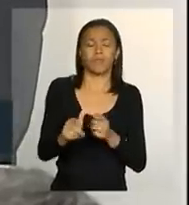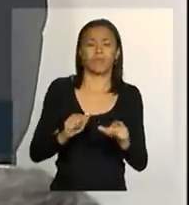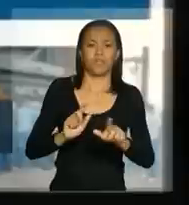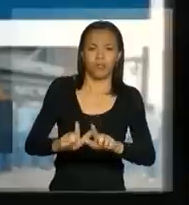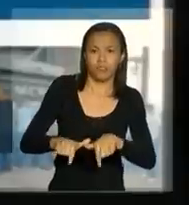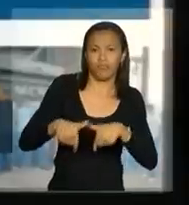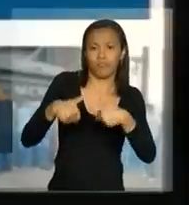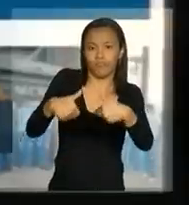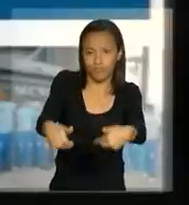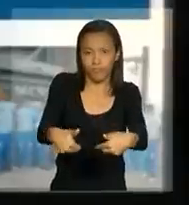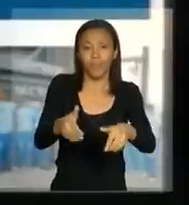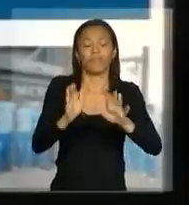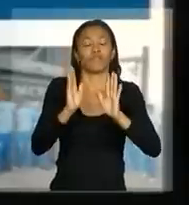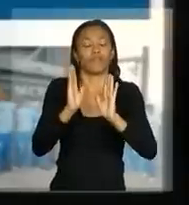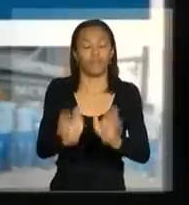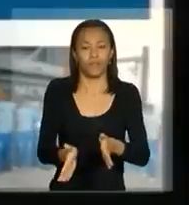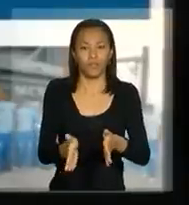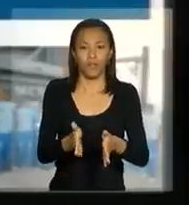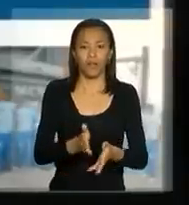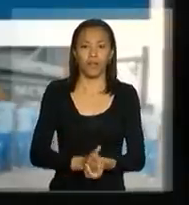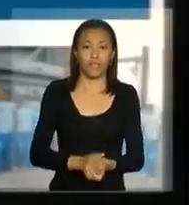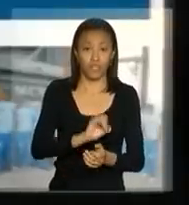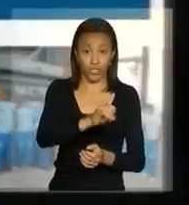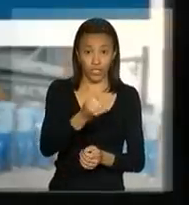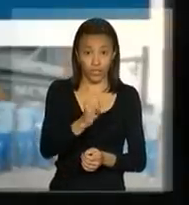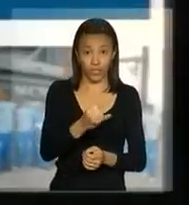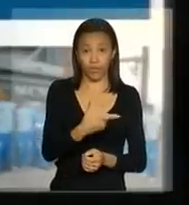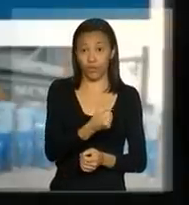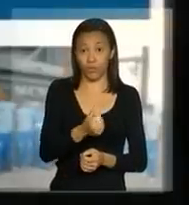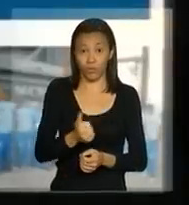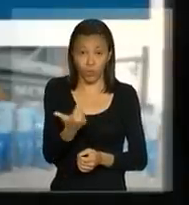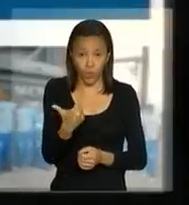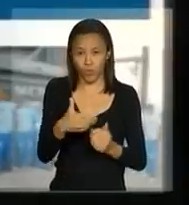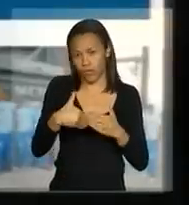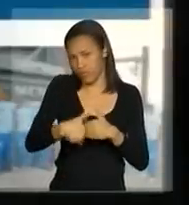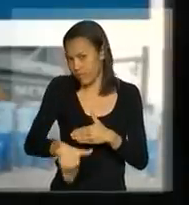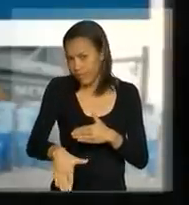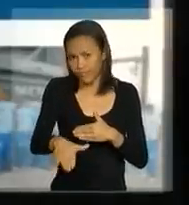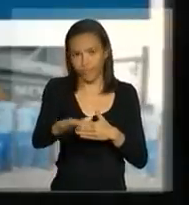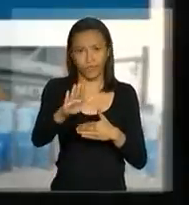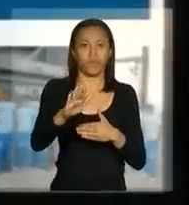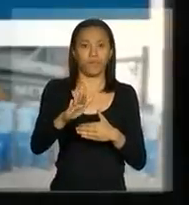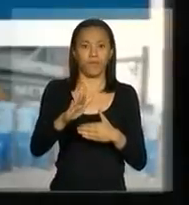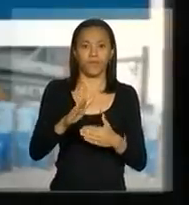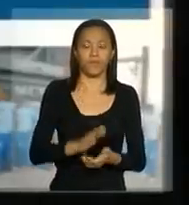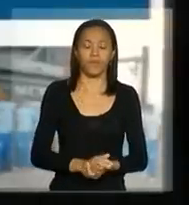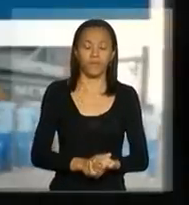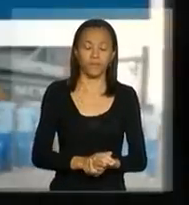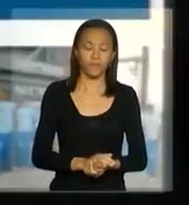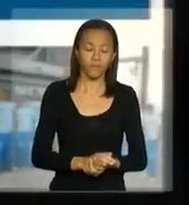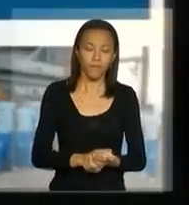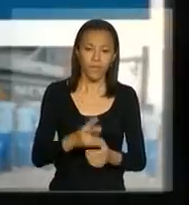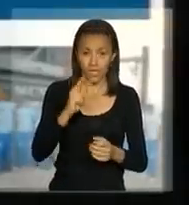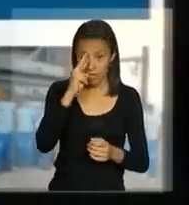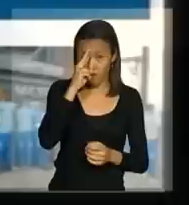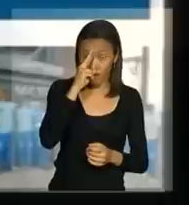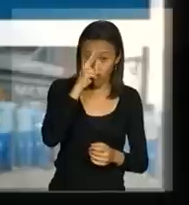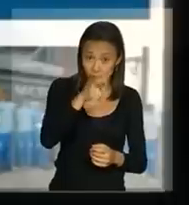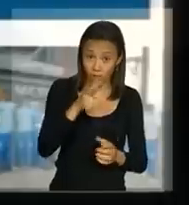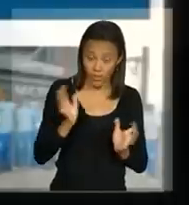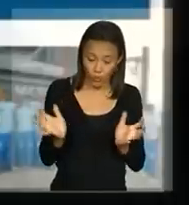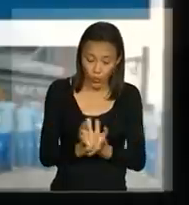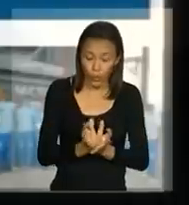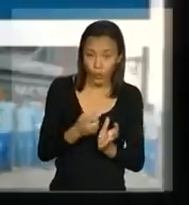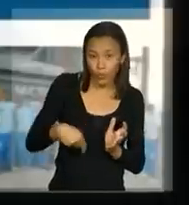Fernando Bezerra, já na situação de janeiro de 2012, ao longo de todo o ano, ao longo de todo esse ano, essa força participou de